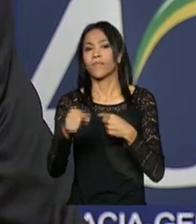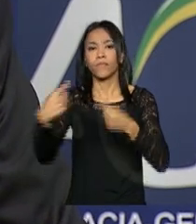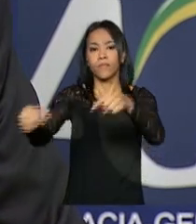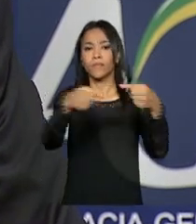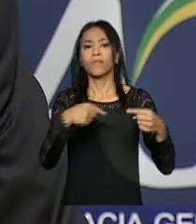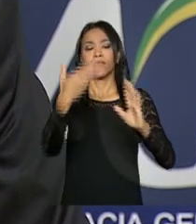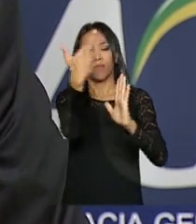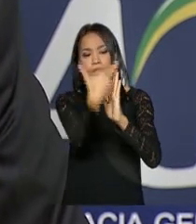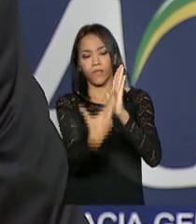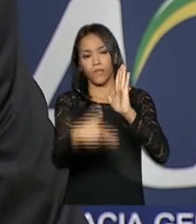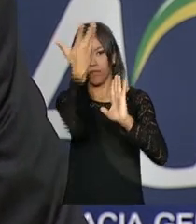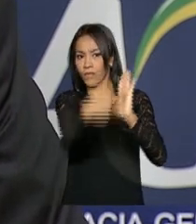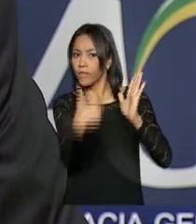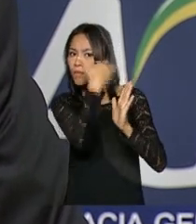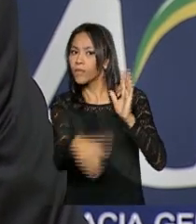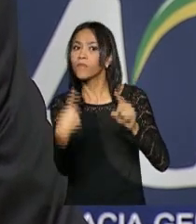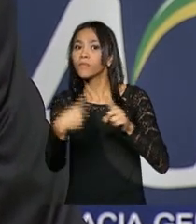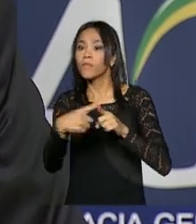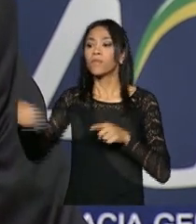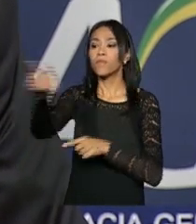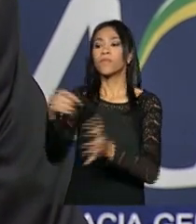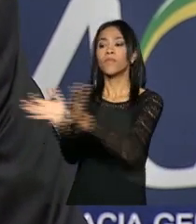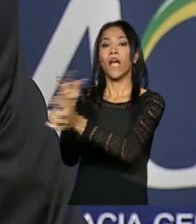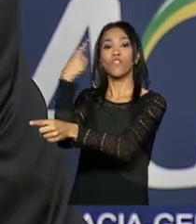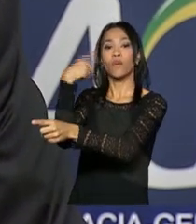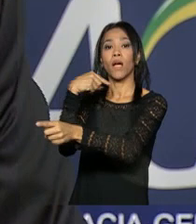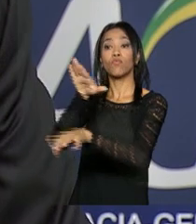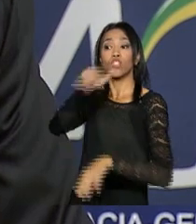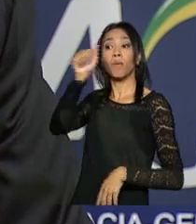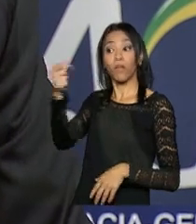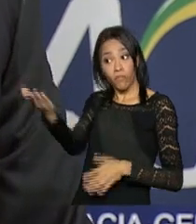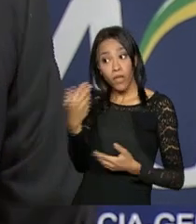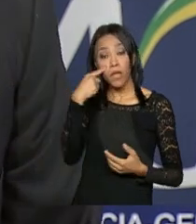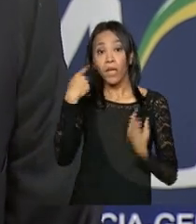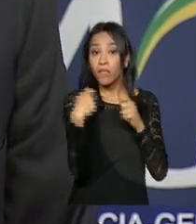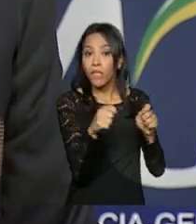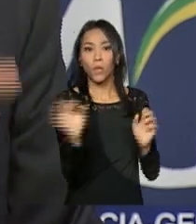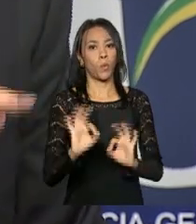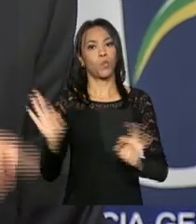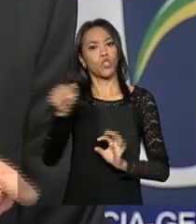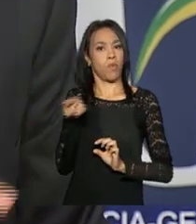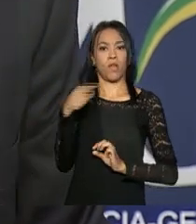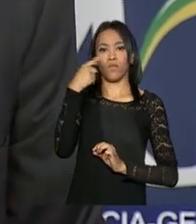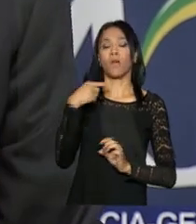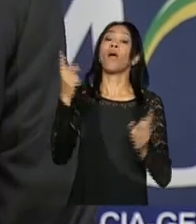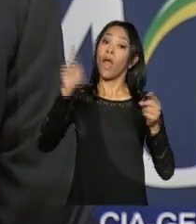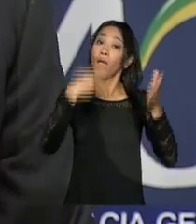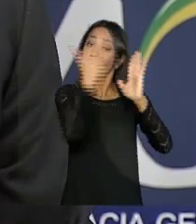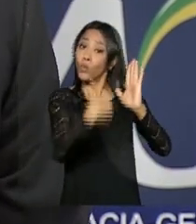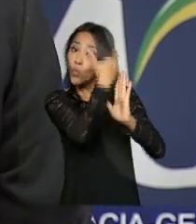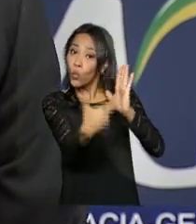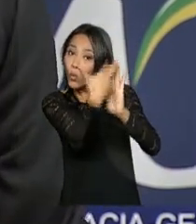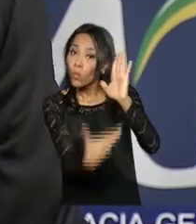É nulo porque os seus advogados não foram intimados para participar do processo. É nulo porque mesmo sem intimados, agora não